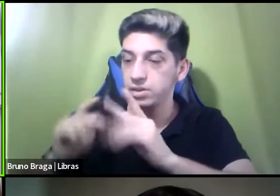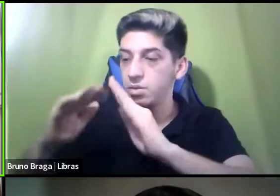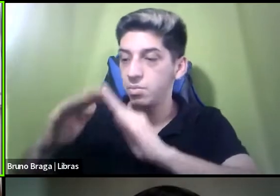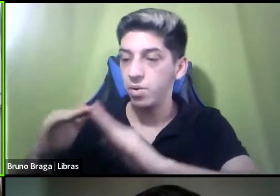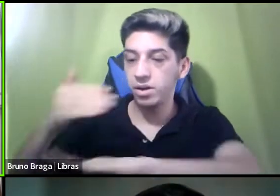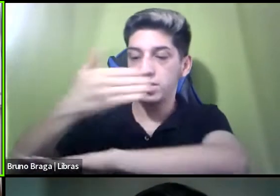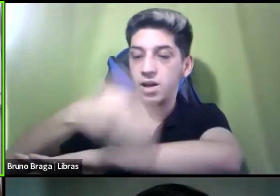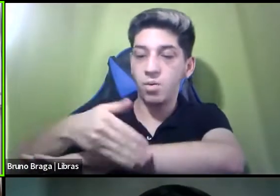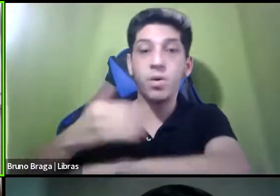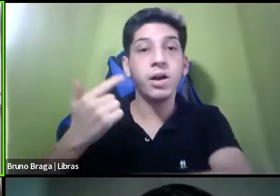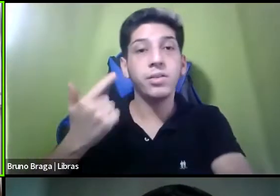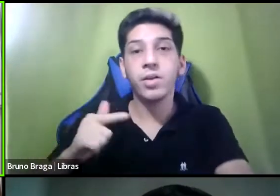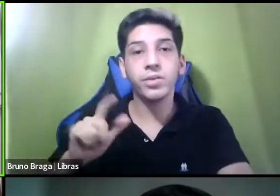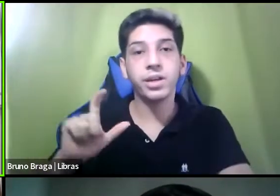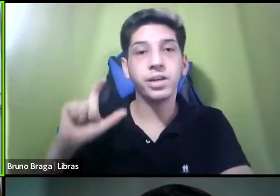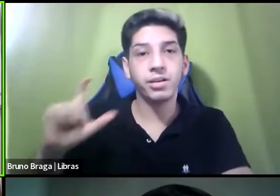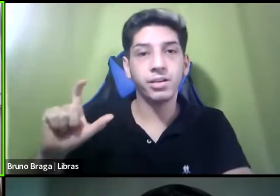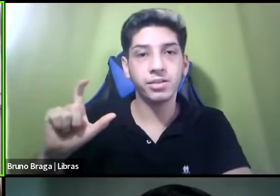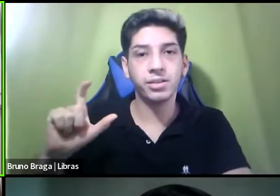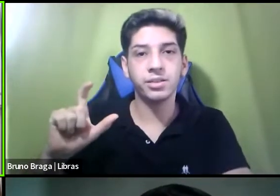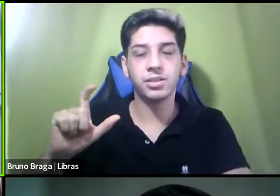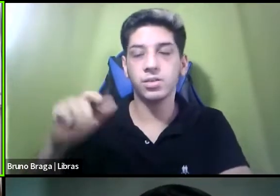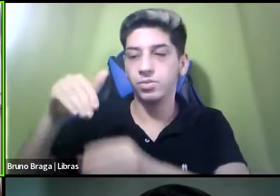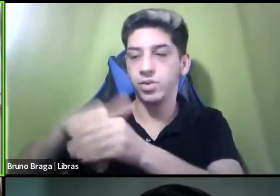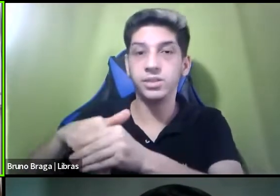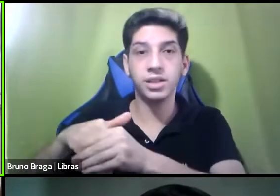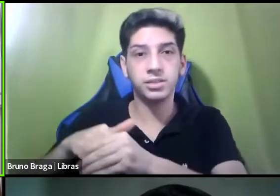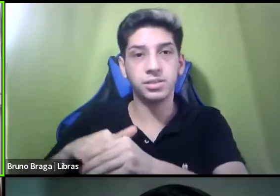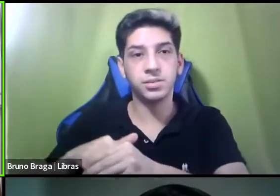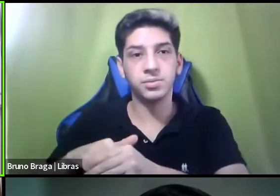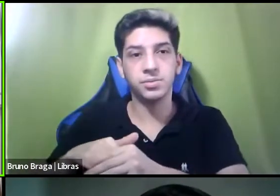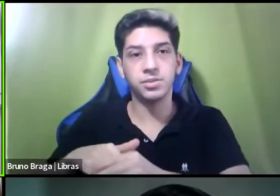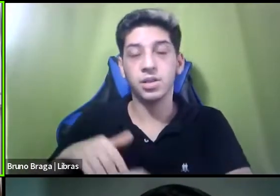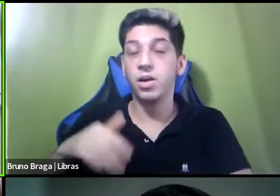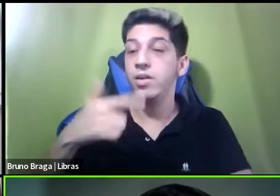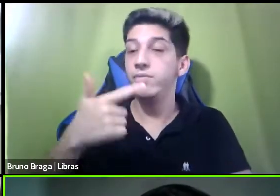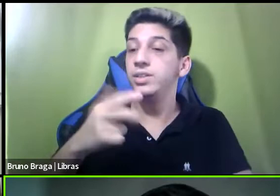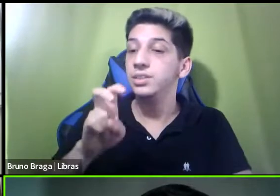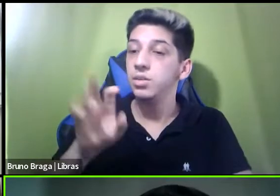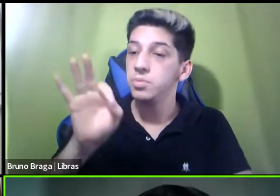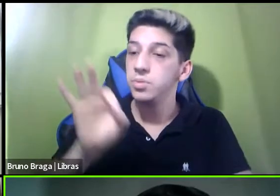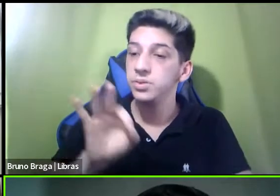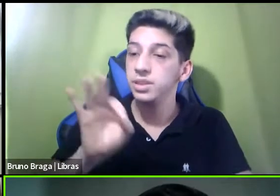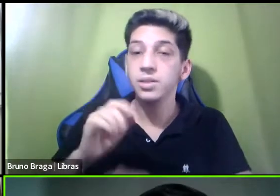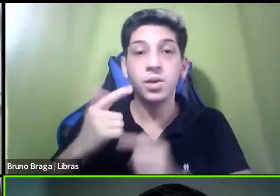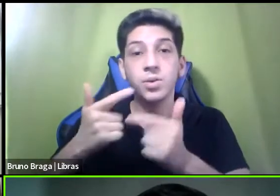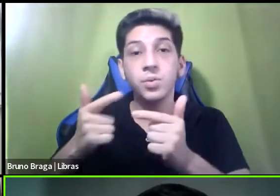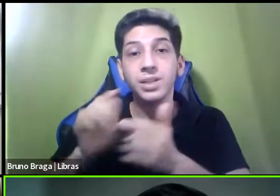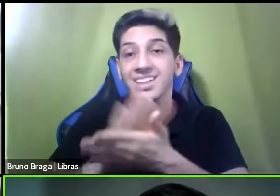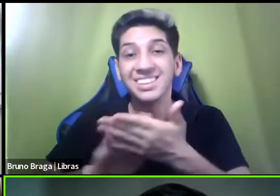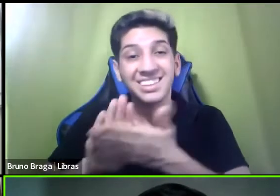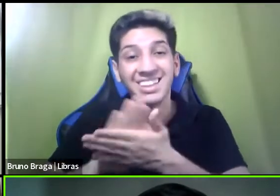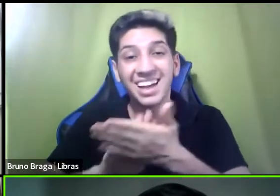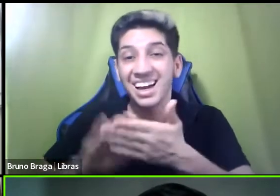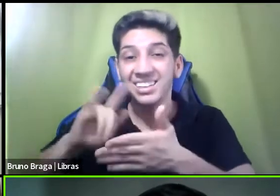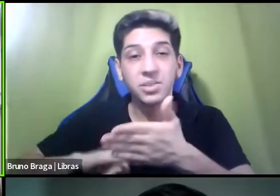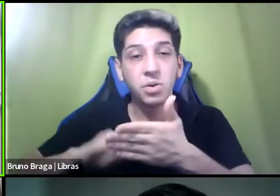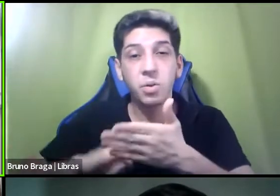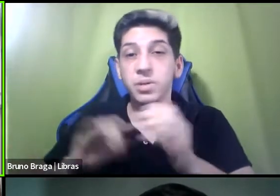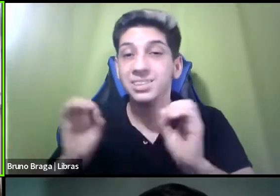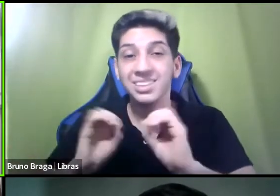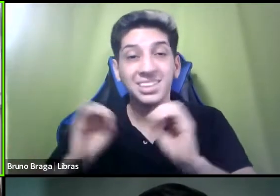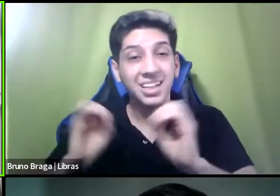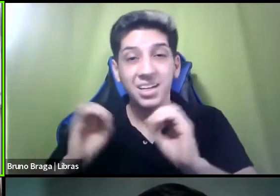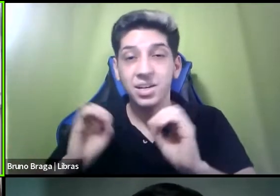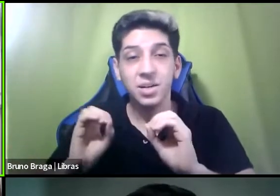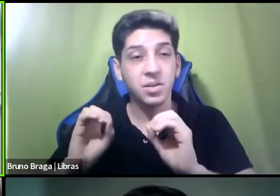possui título de eleitor aproximadamente 25% não possui nenhum documento além do título